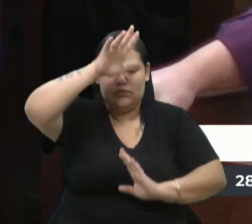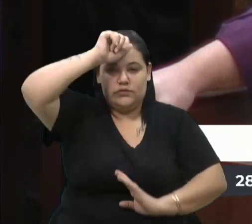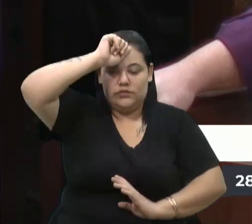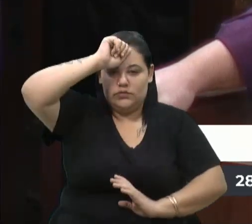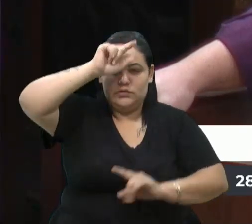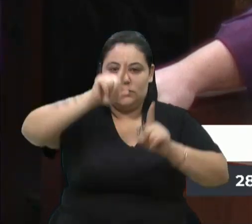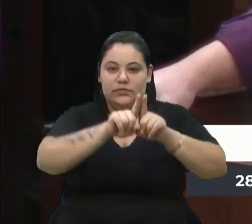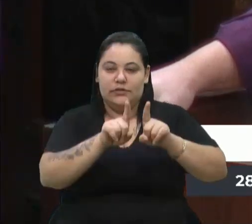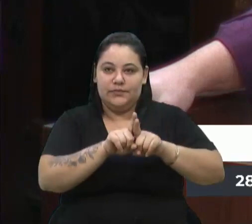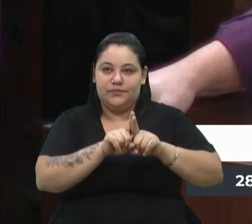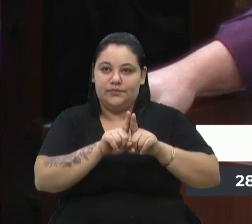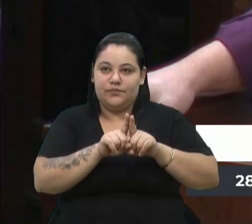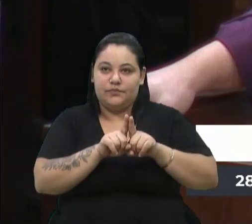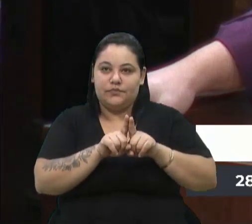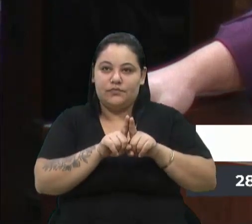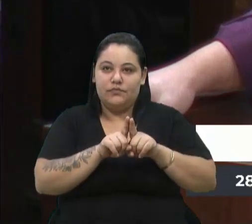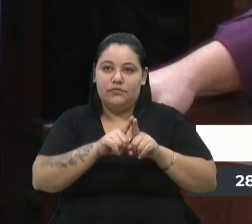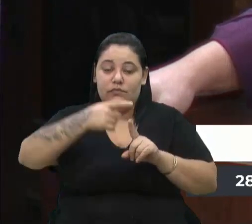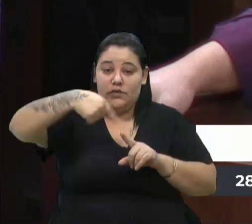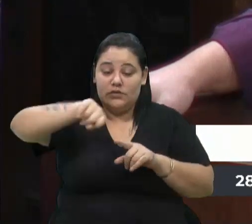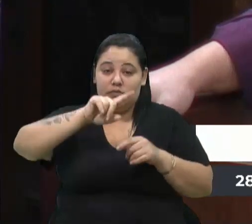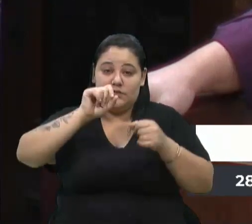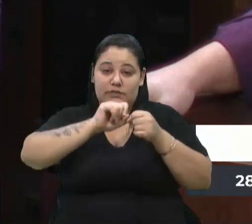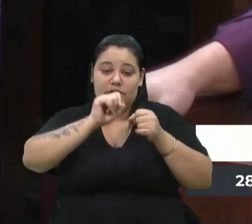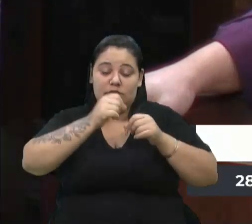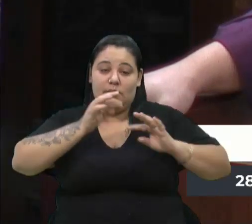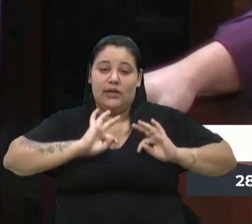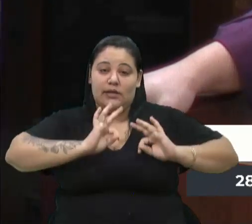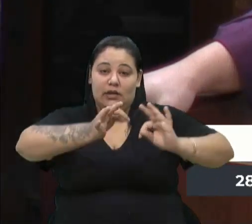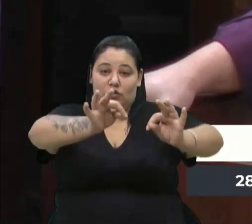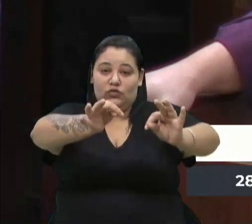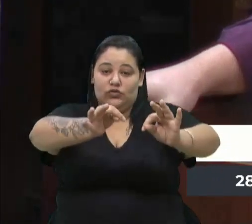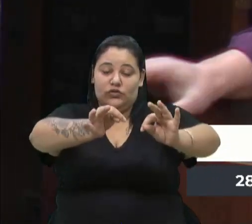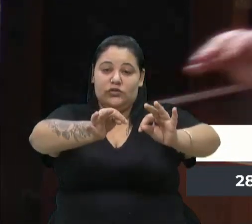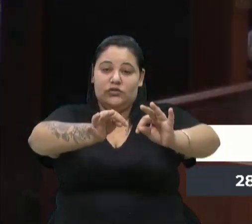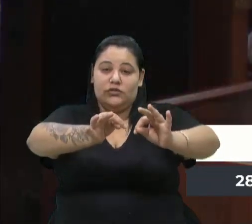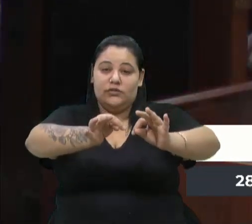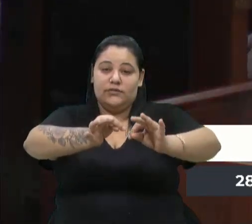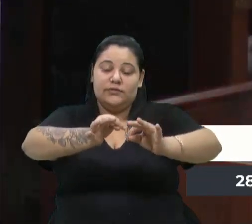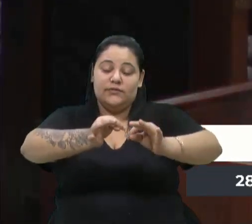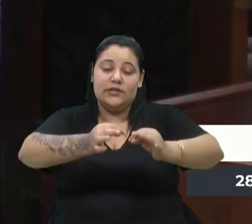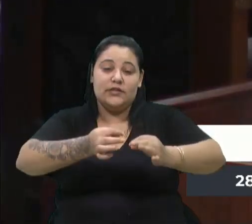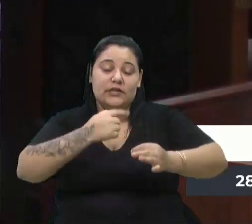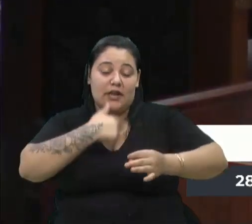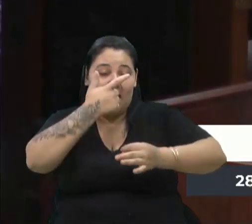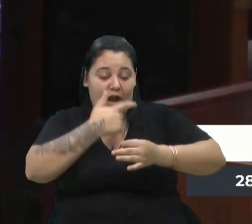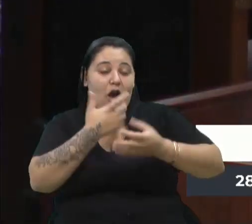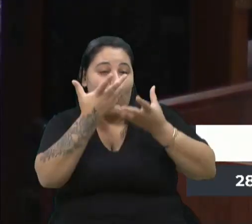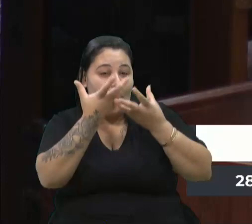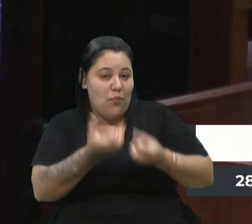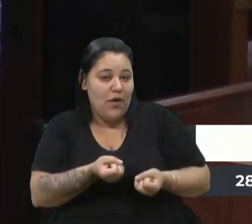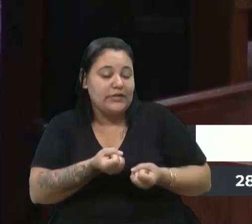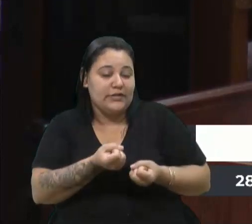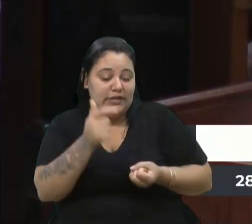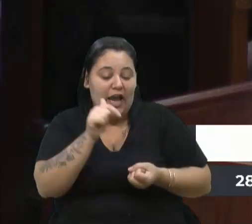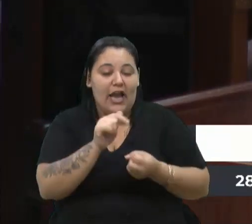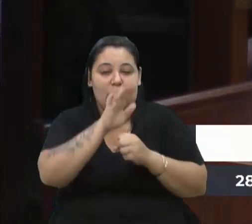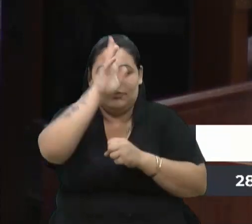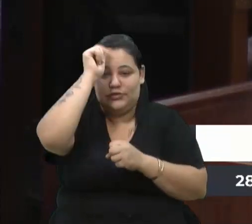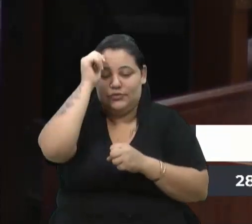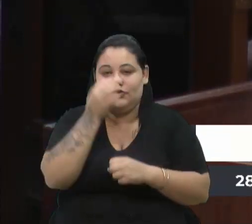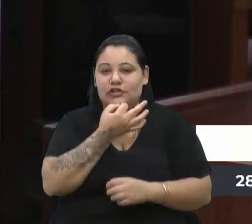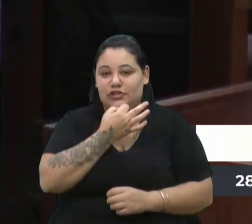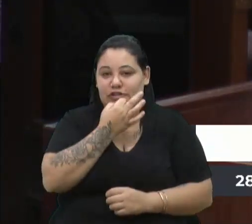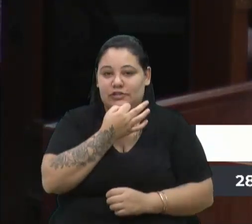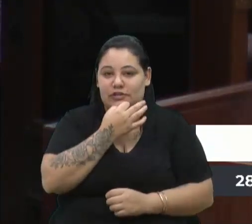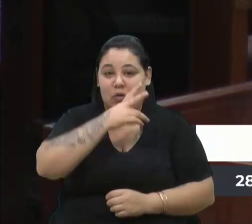uma tecnologia, vamos dizer assim que vai ser muito bem-vinda aqui para o nosso município de Caxias do Sul o